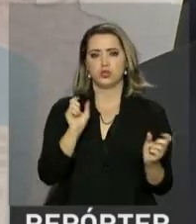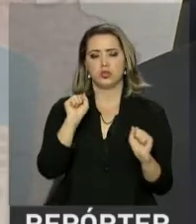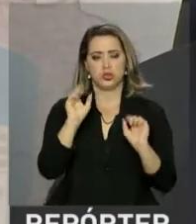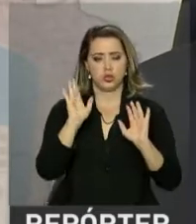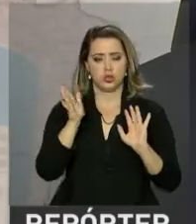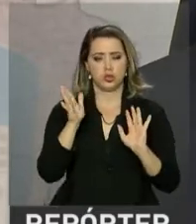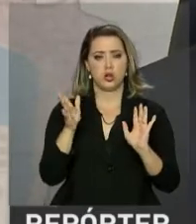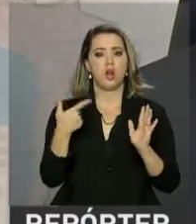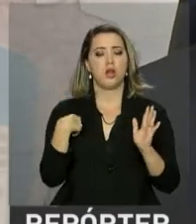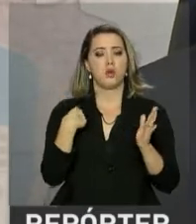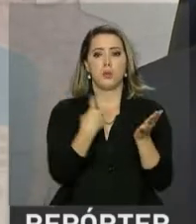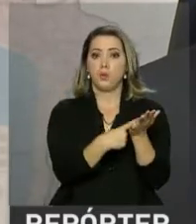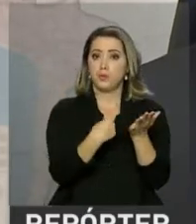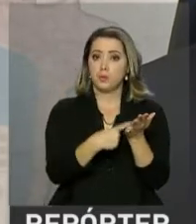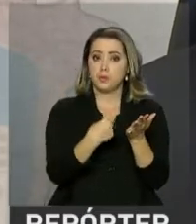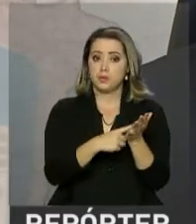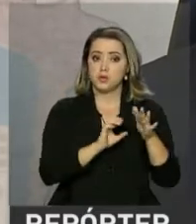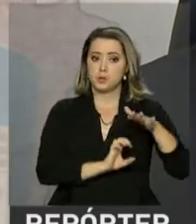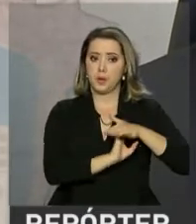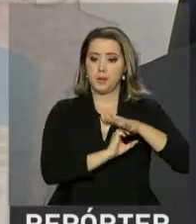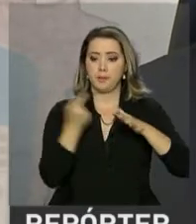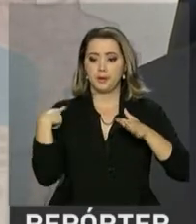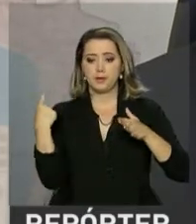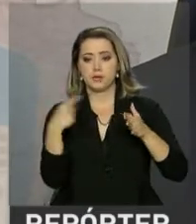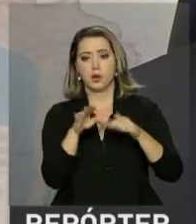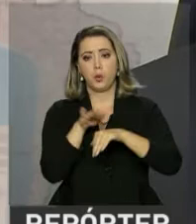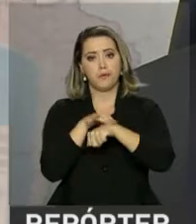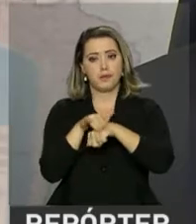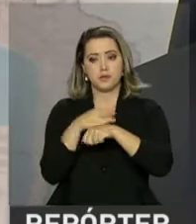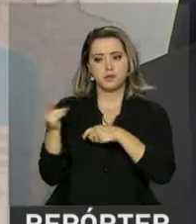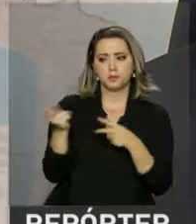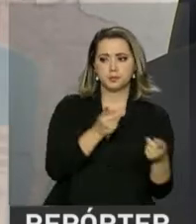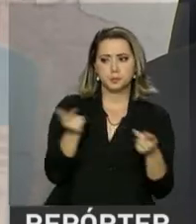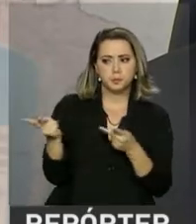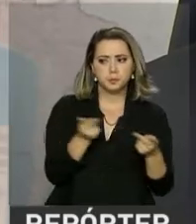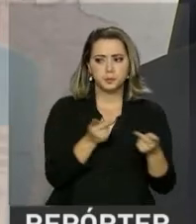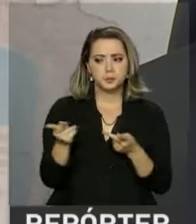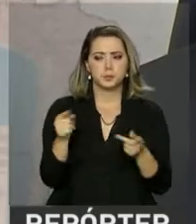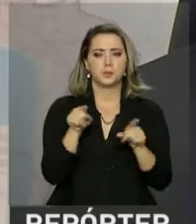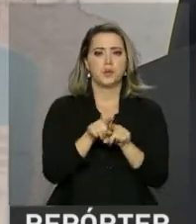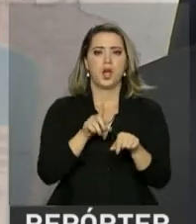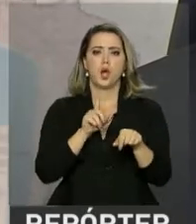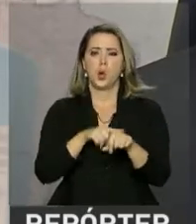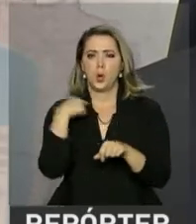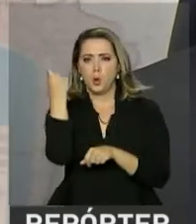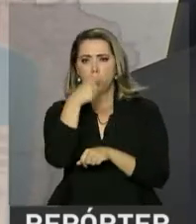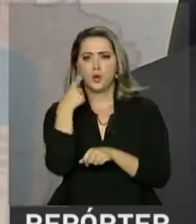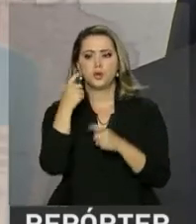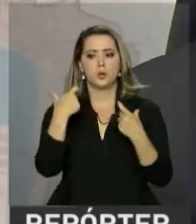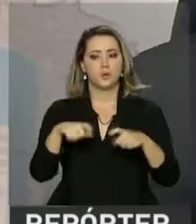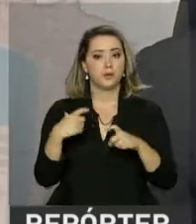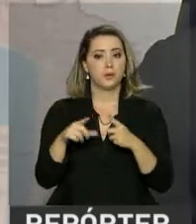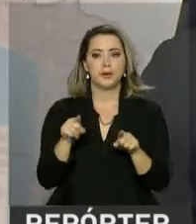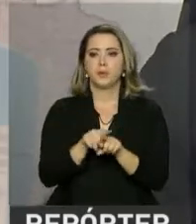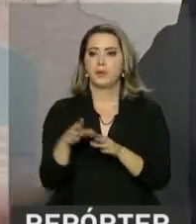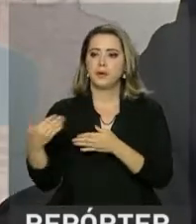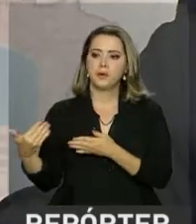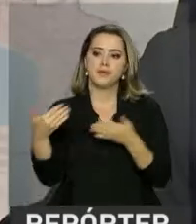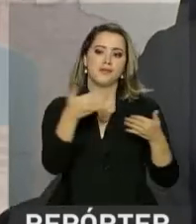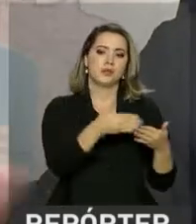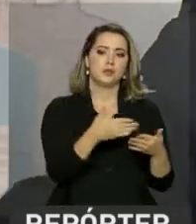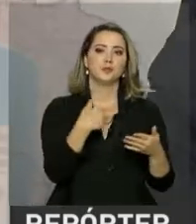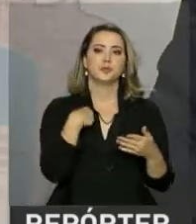empregador uma entrevista de emprego. Já tem ali para ele a hora, o local, que ele vai se